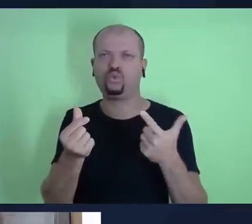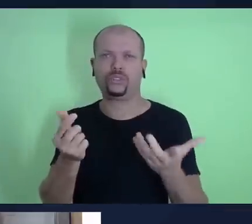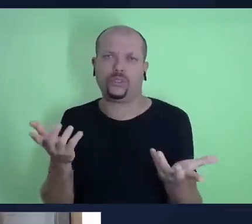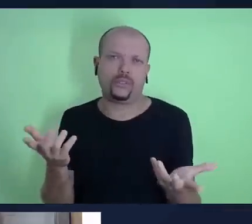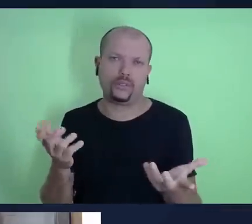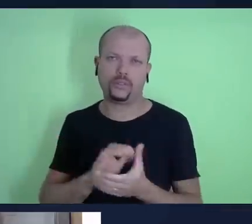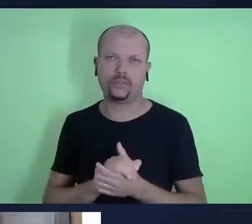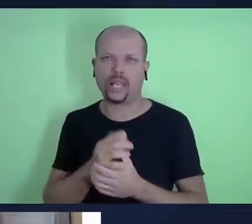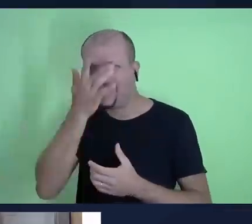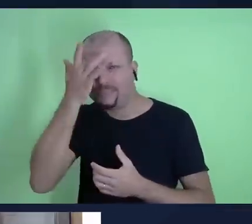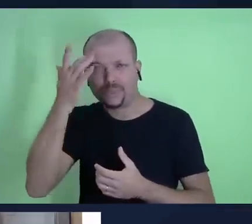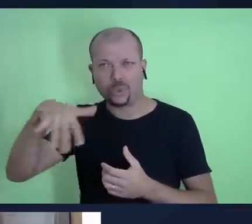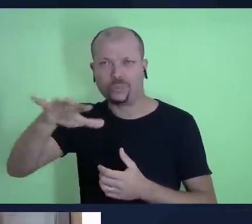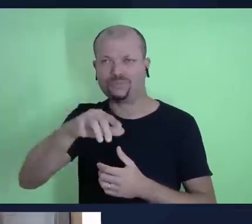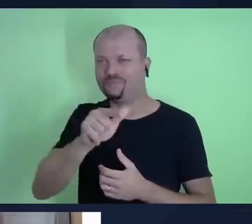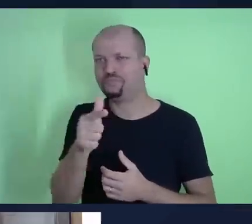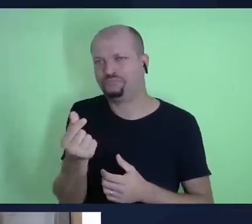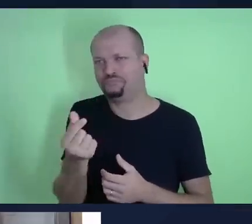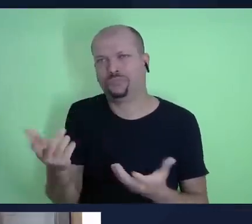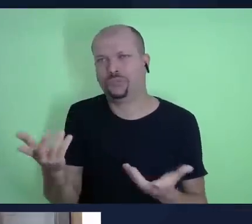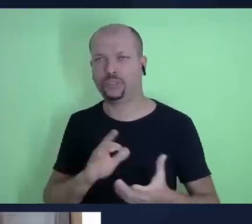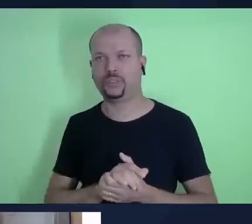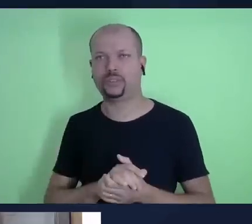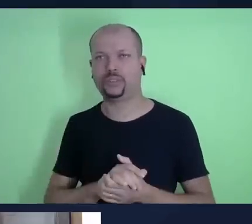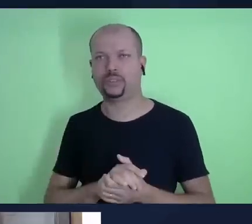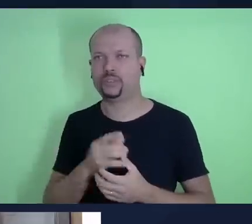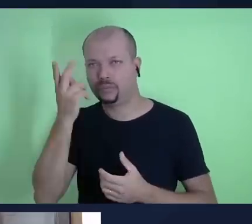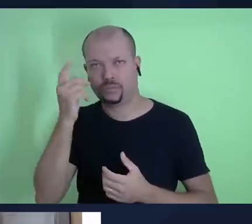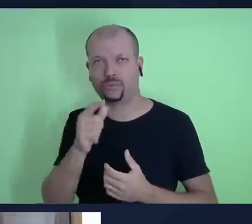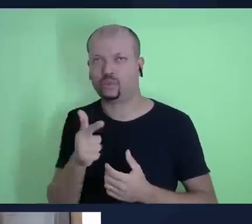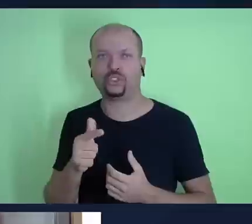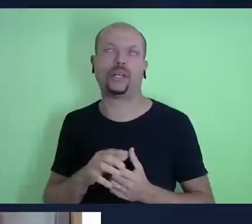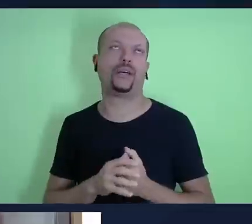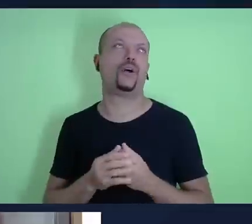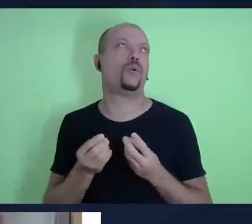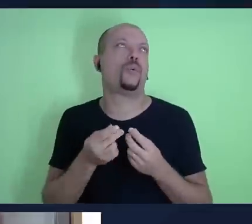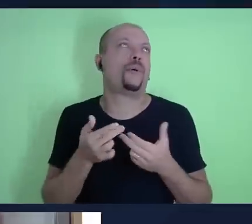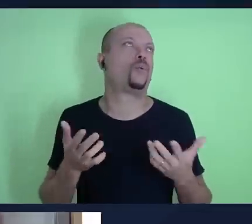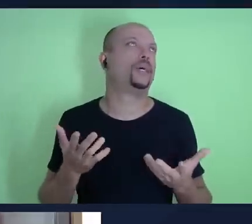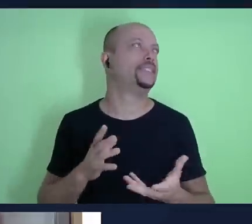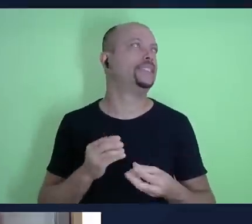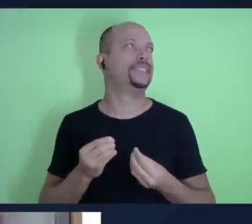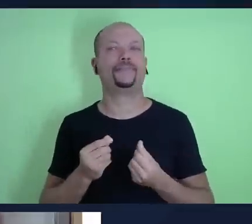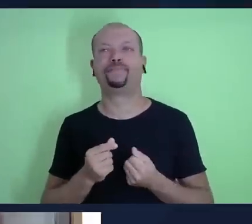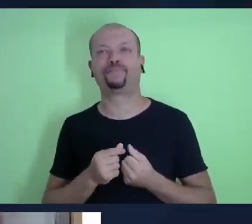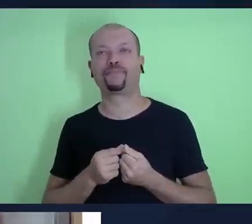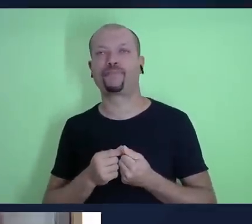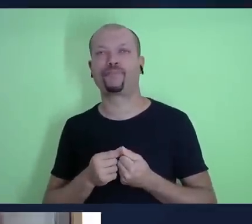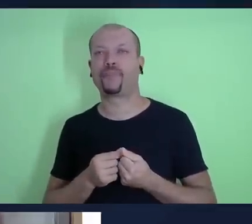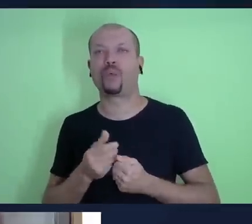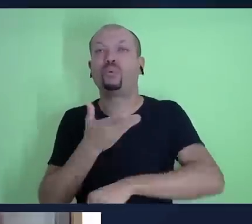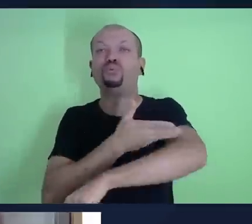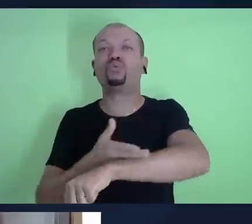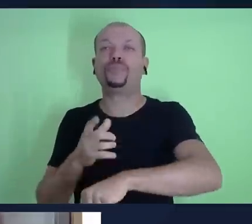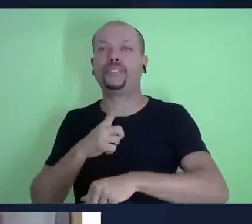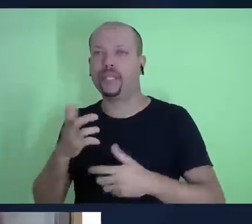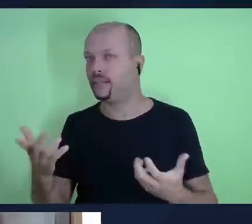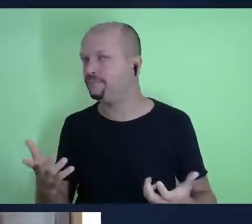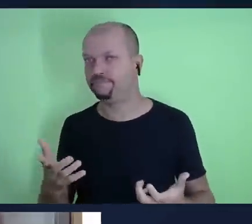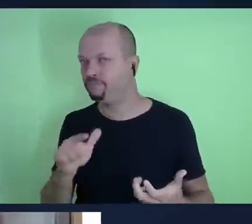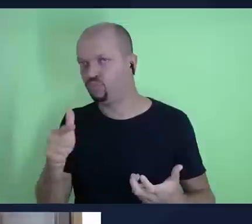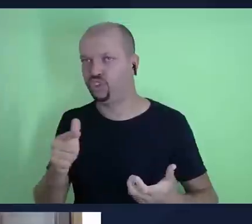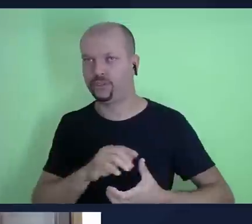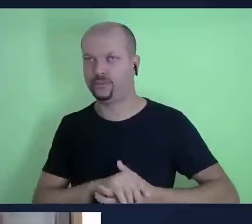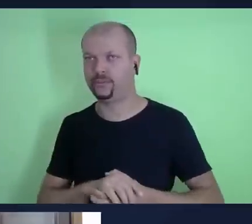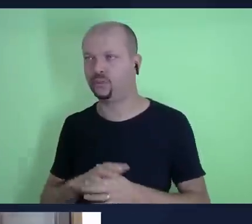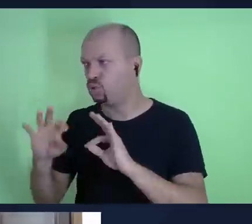comuns, né? O dinheiro não era algo que era usado com tanta frequência, não era tão do